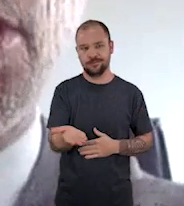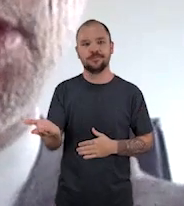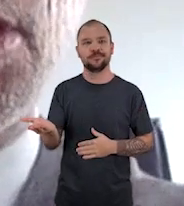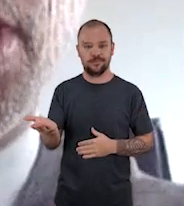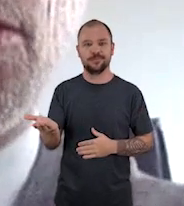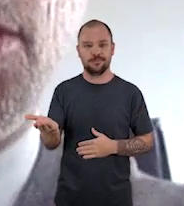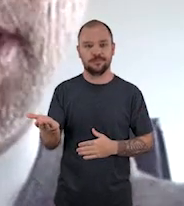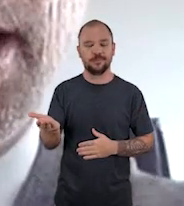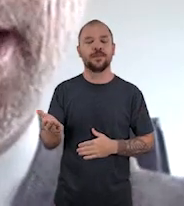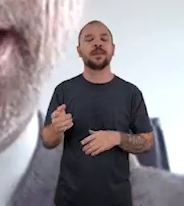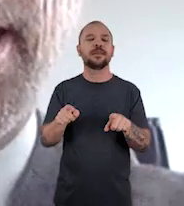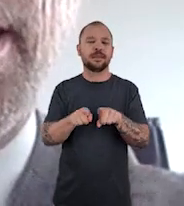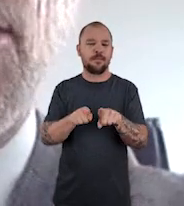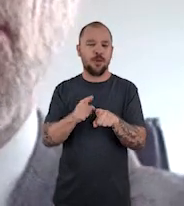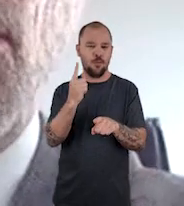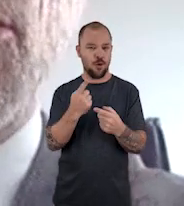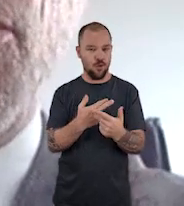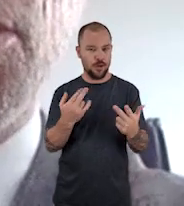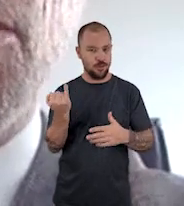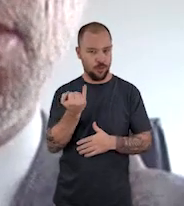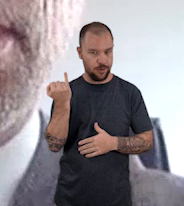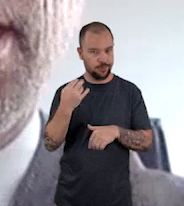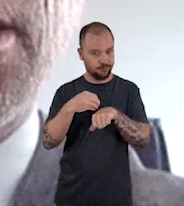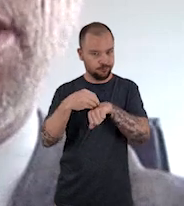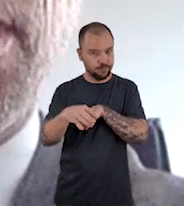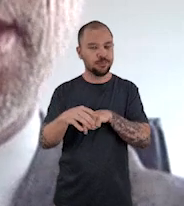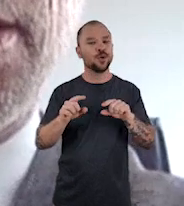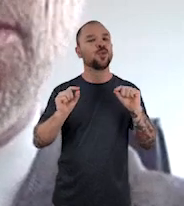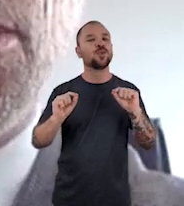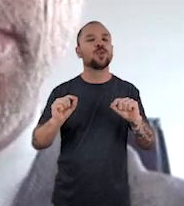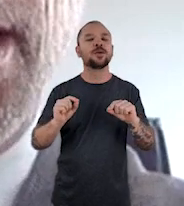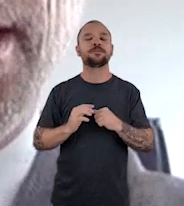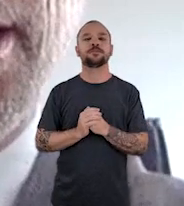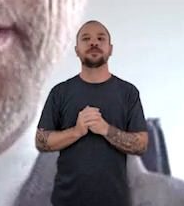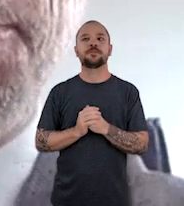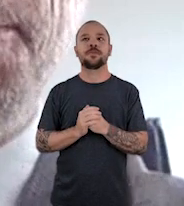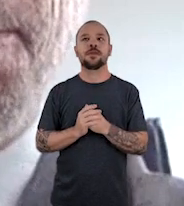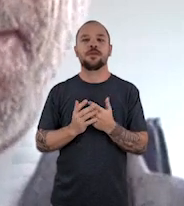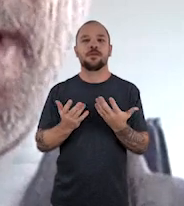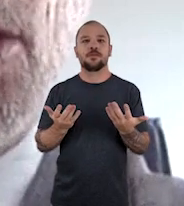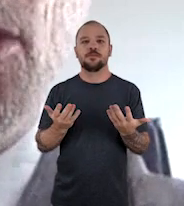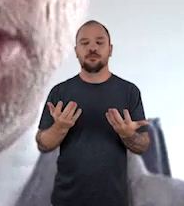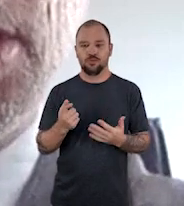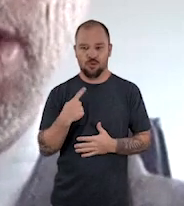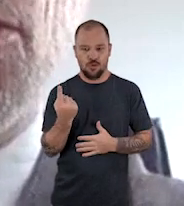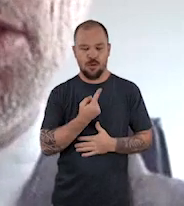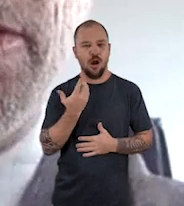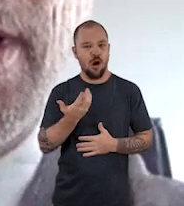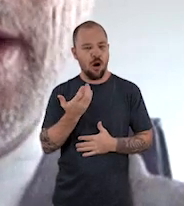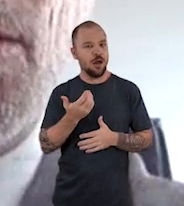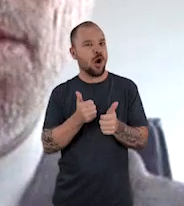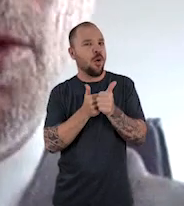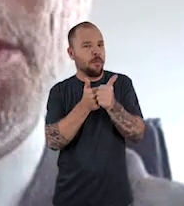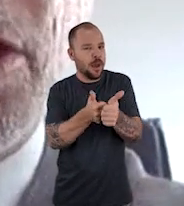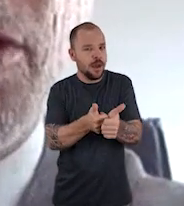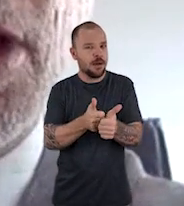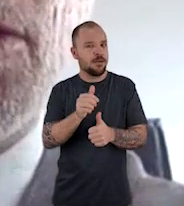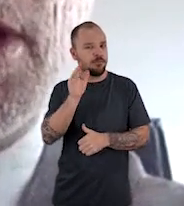áreas do conhecimento, né? E o outro ponto que eu queria chamar a atenção também é que nós estamos